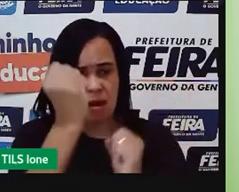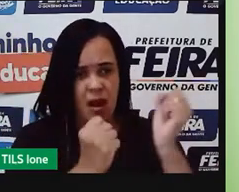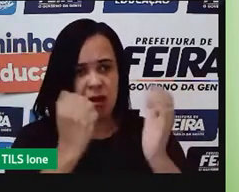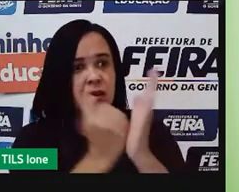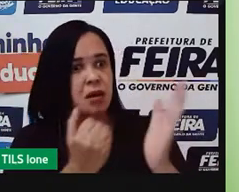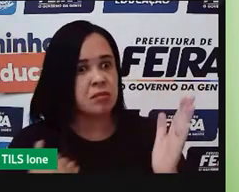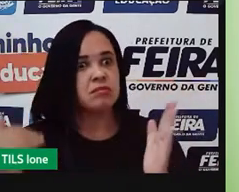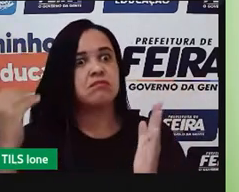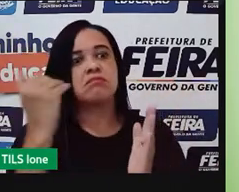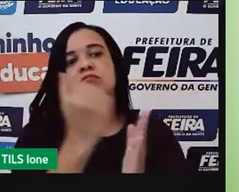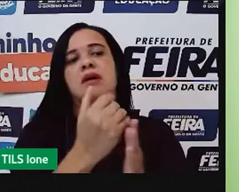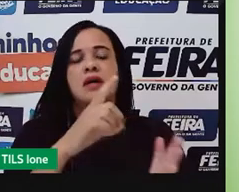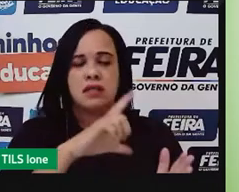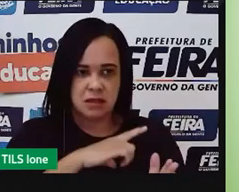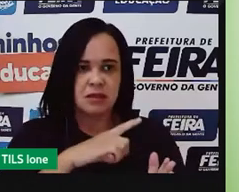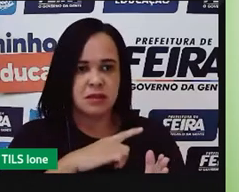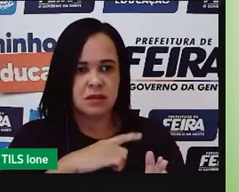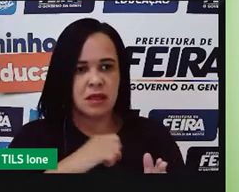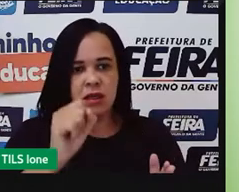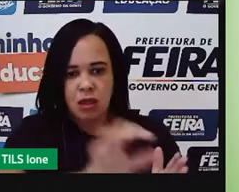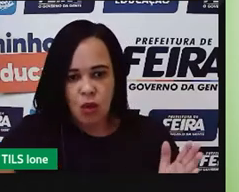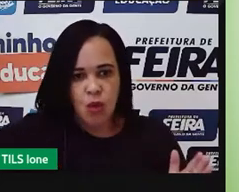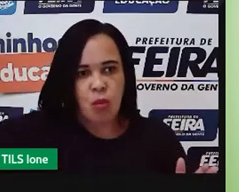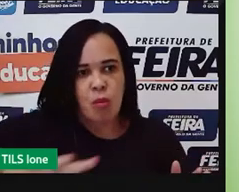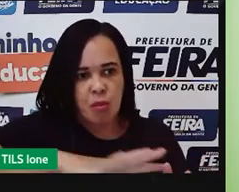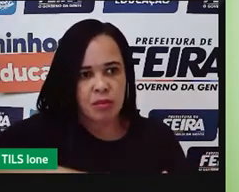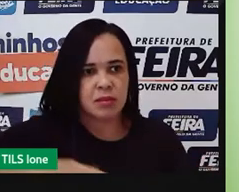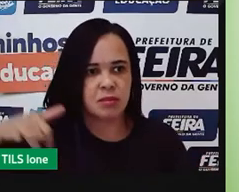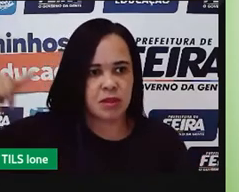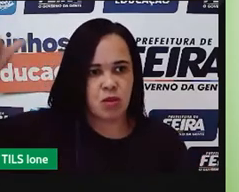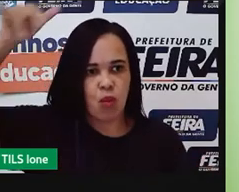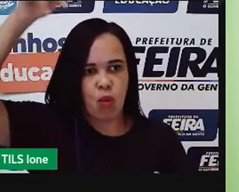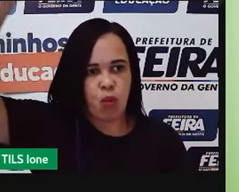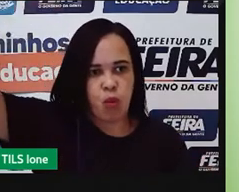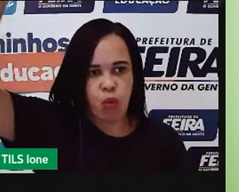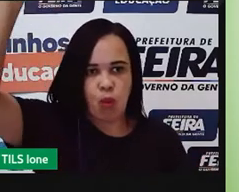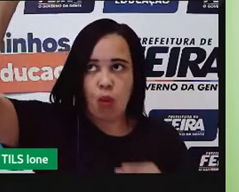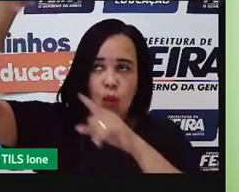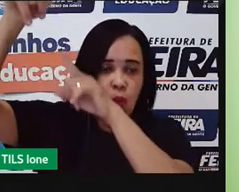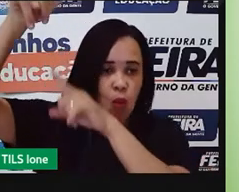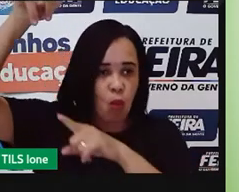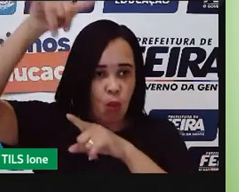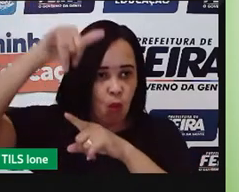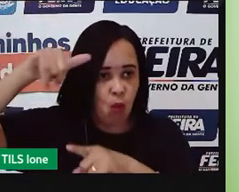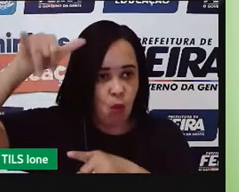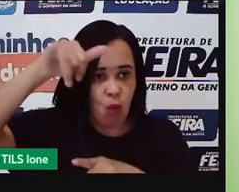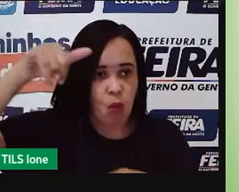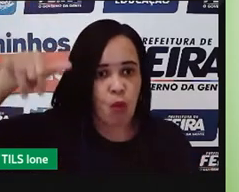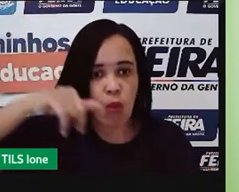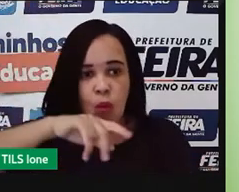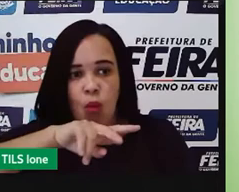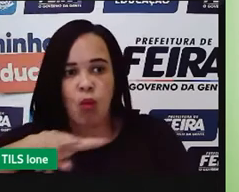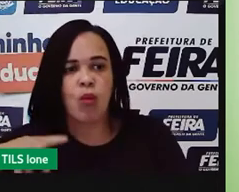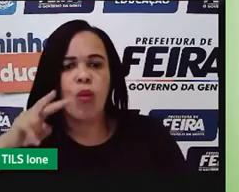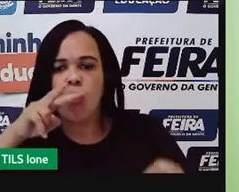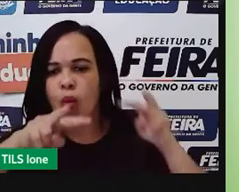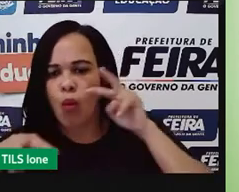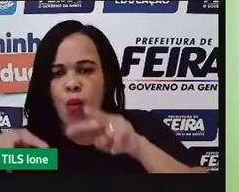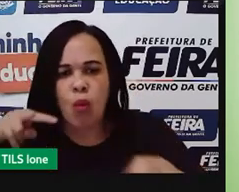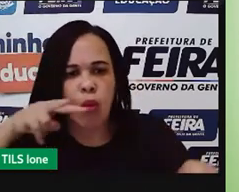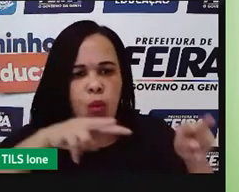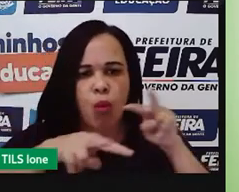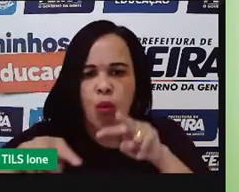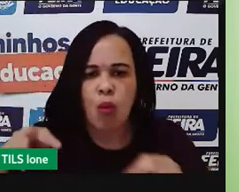já controlado, né, os drones ainda fazem o mapeamento todo ali da região e aí a coisa fica